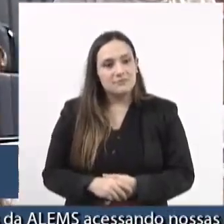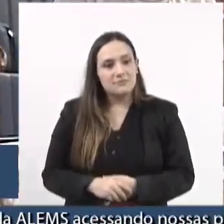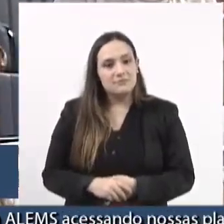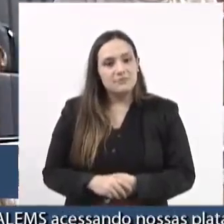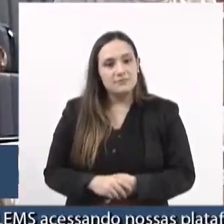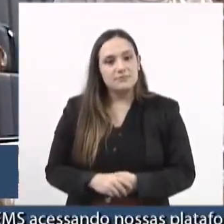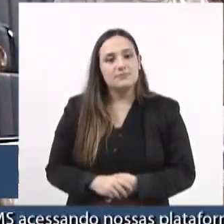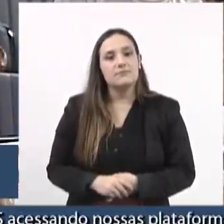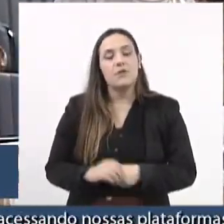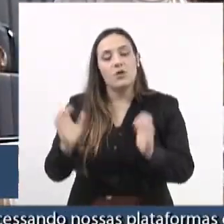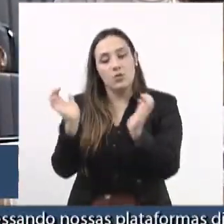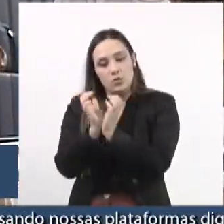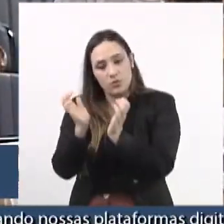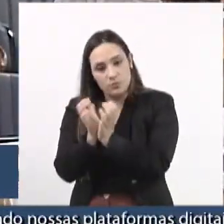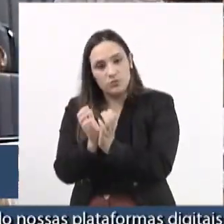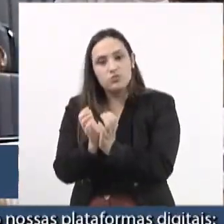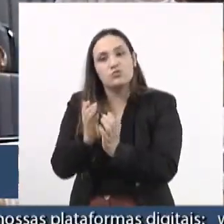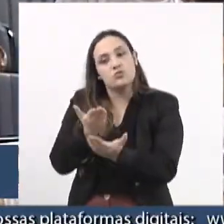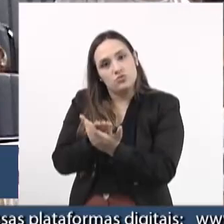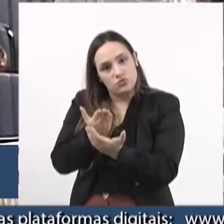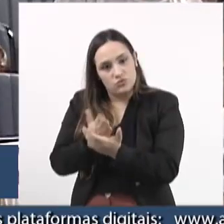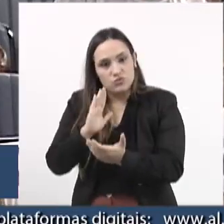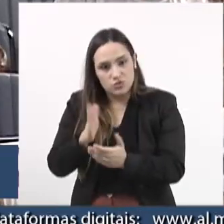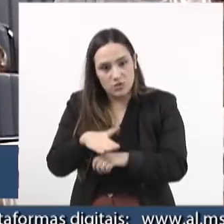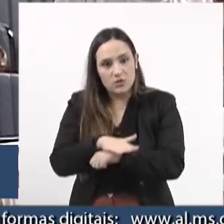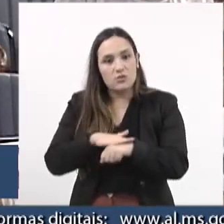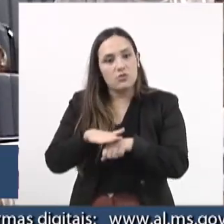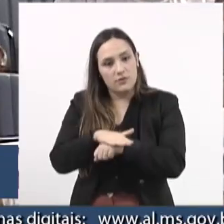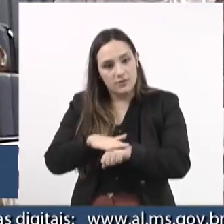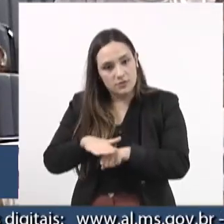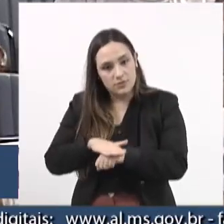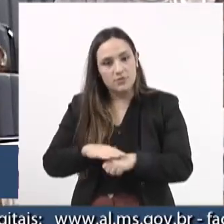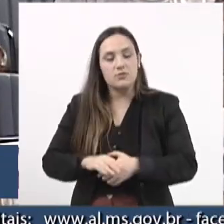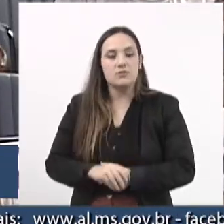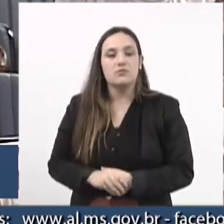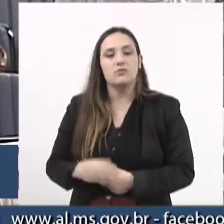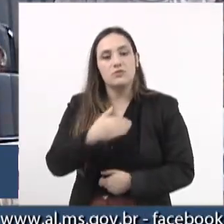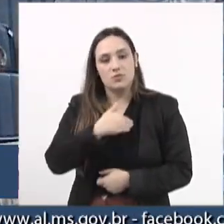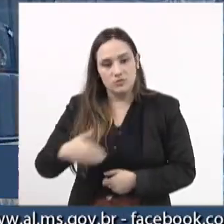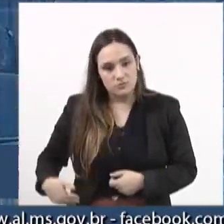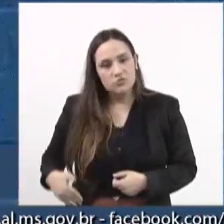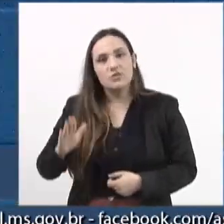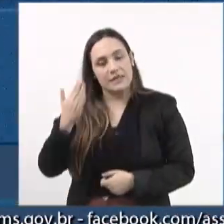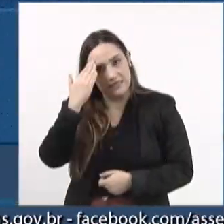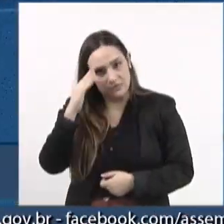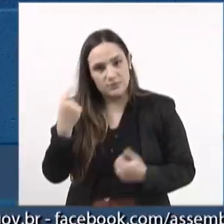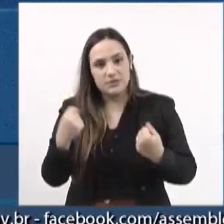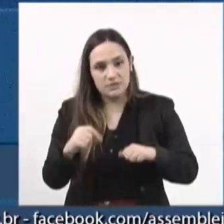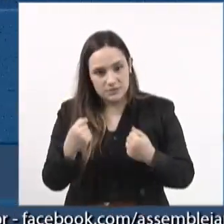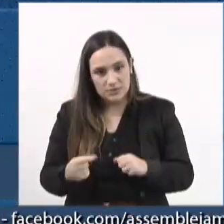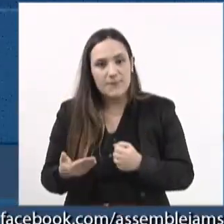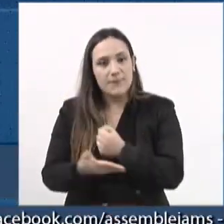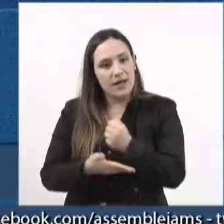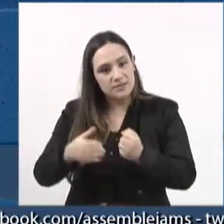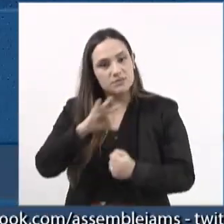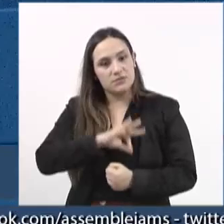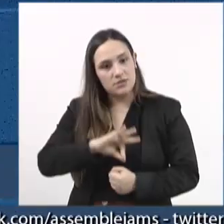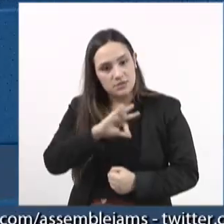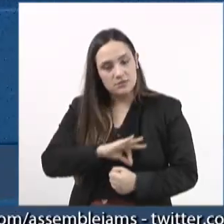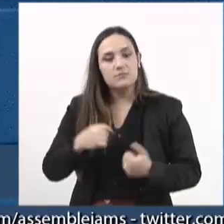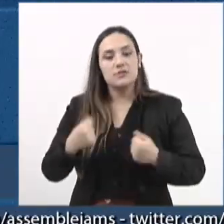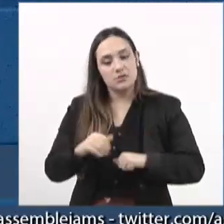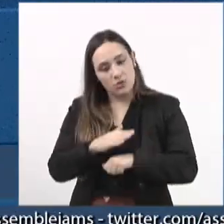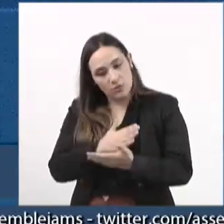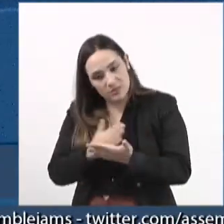a comissão, nós também já conversamos, o governo entende que tem que ser feito mesmo para que a gente abra um